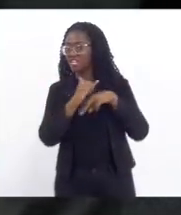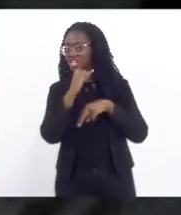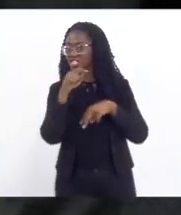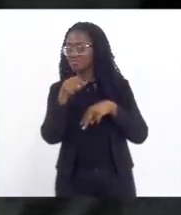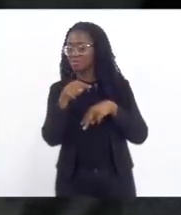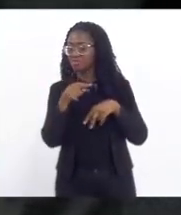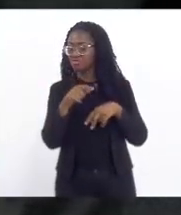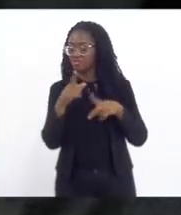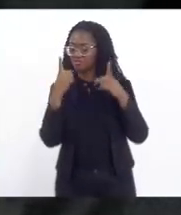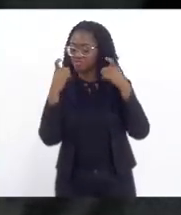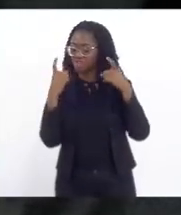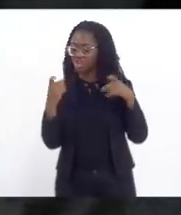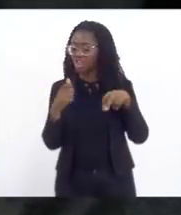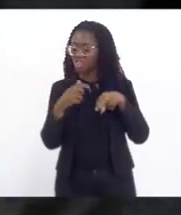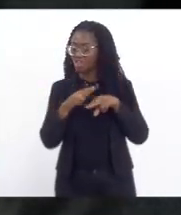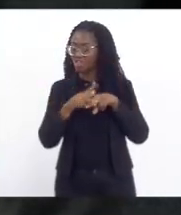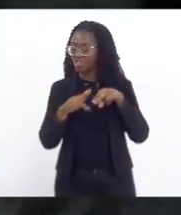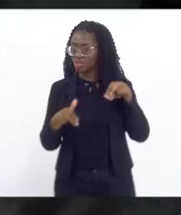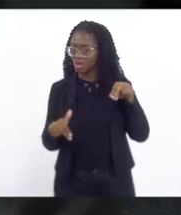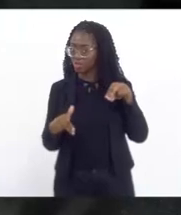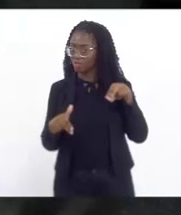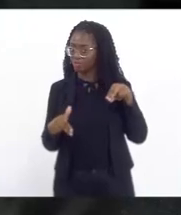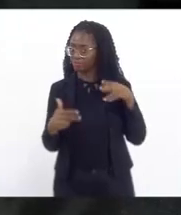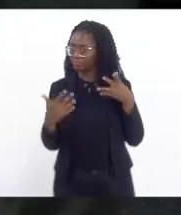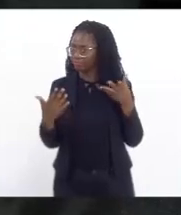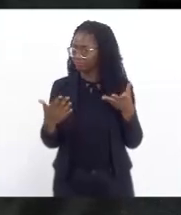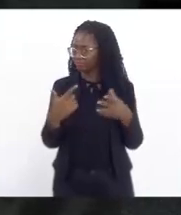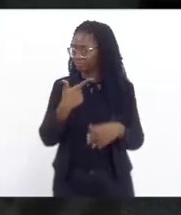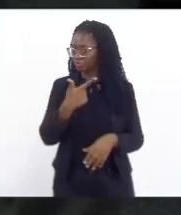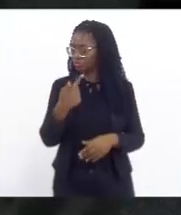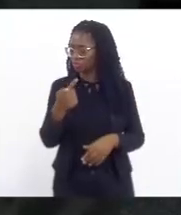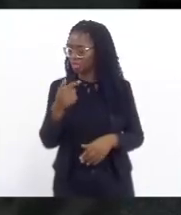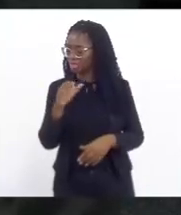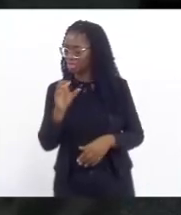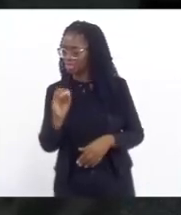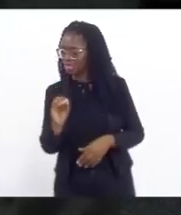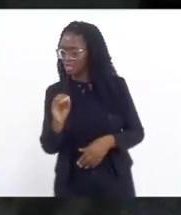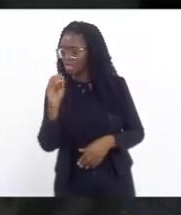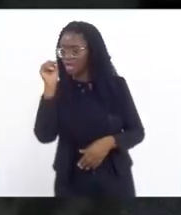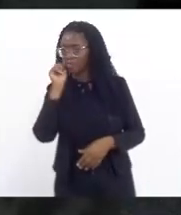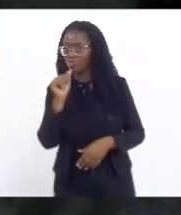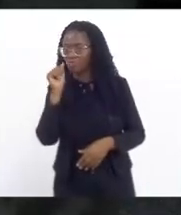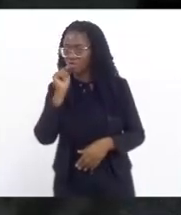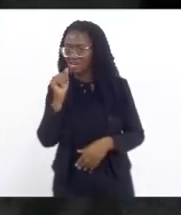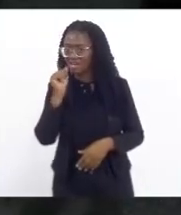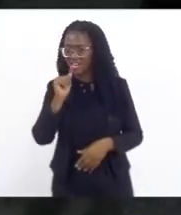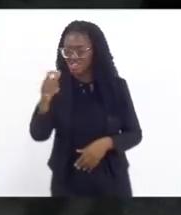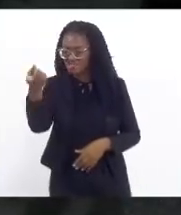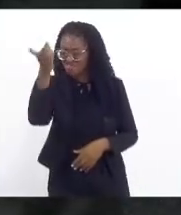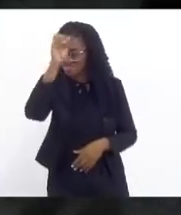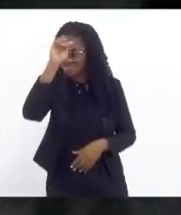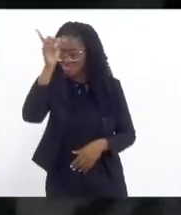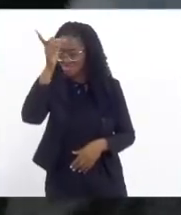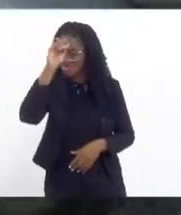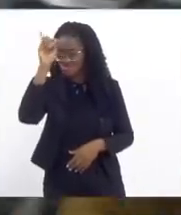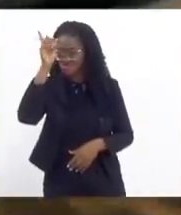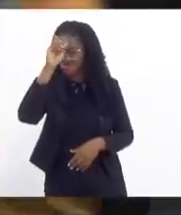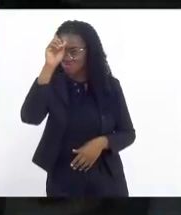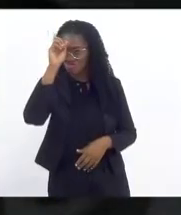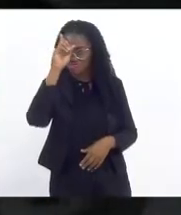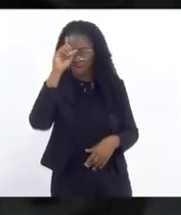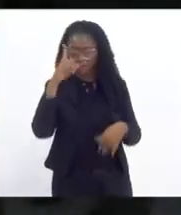Isso quer dizer que 270 mulheres foram violentadas ao dia e a cada hora